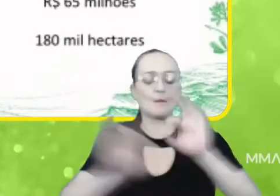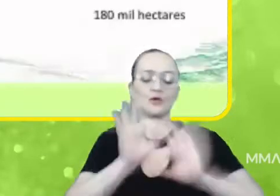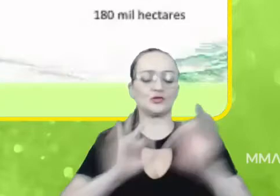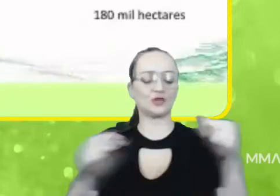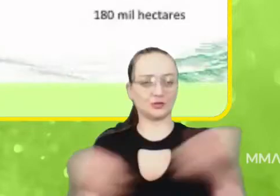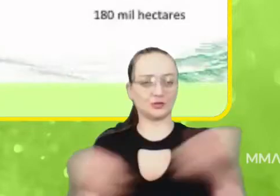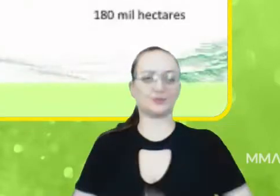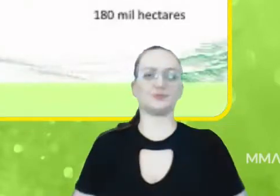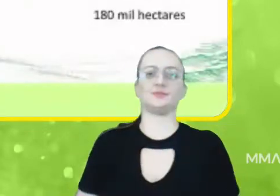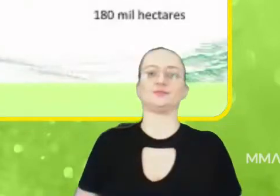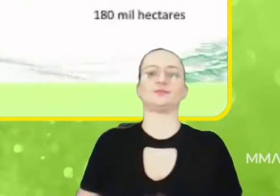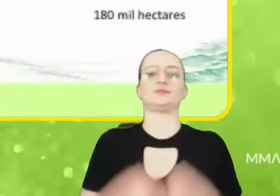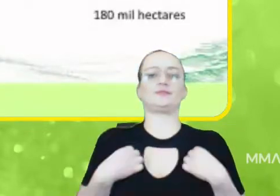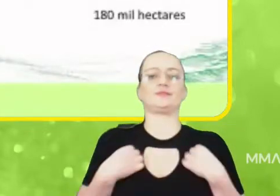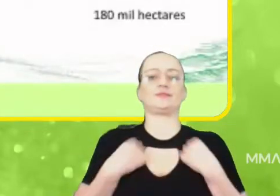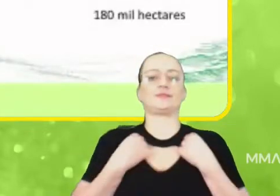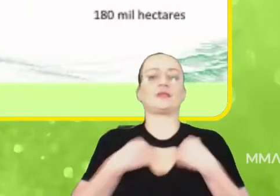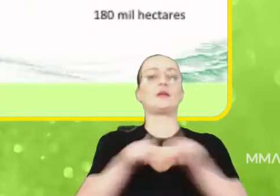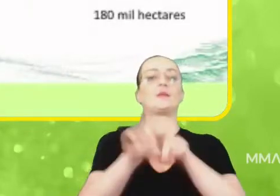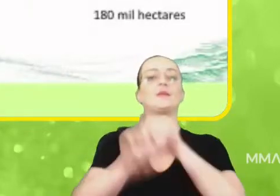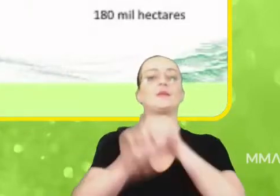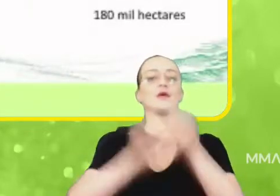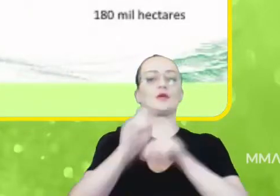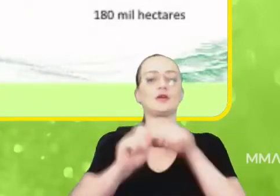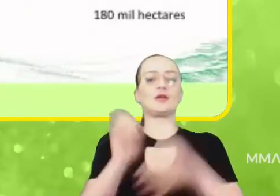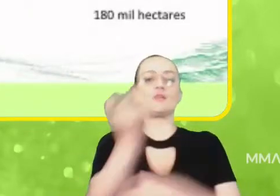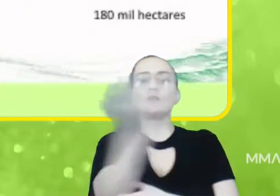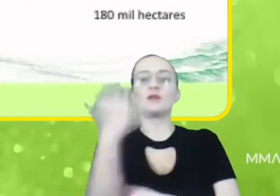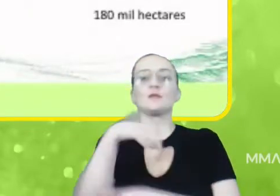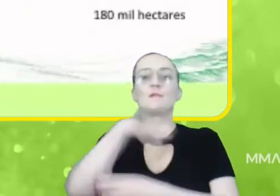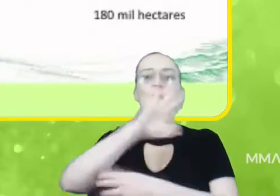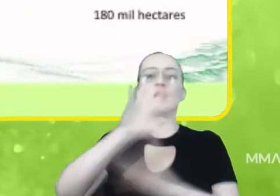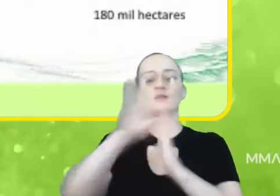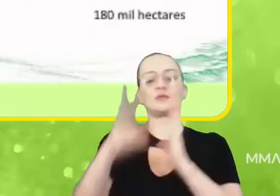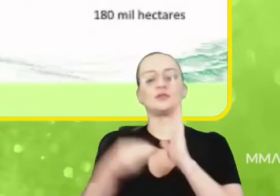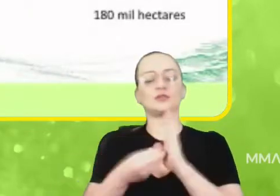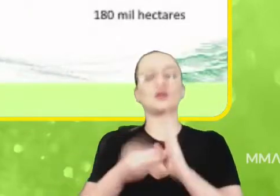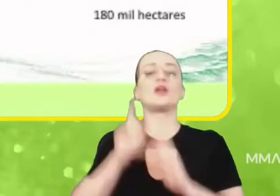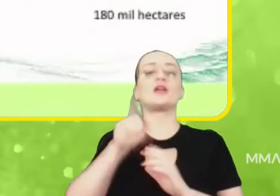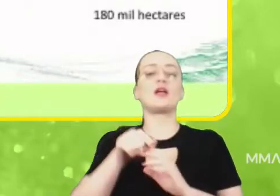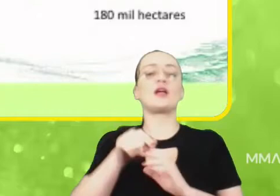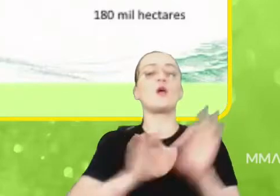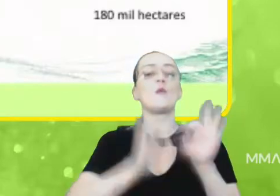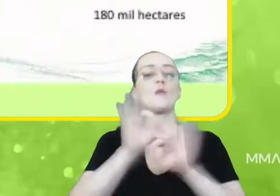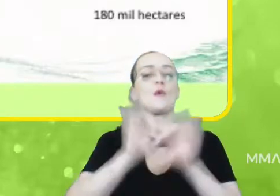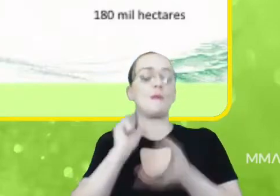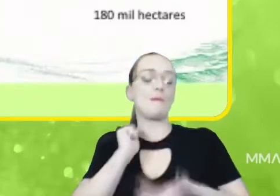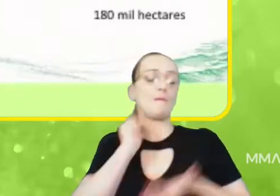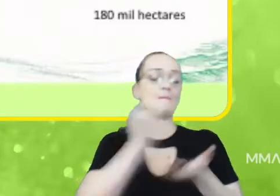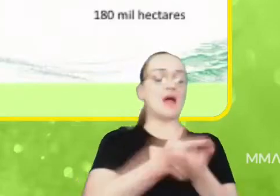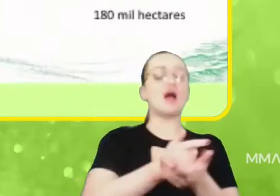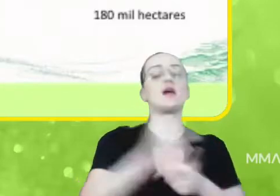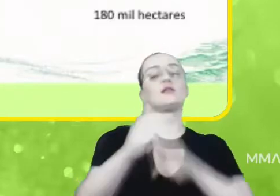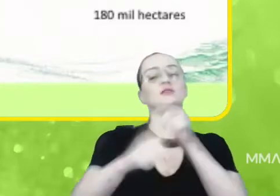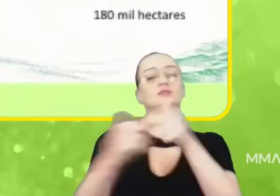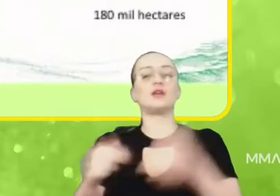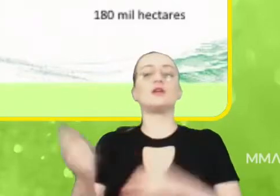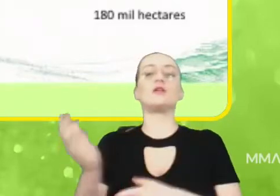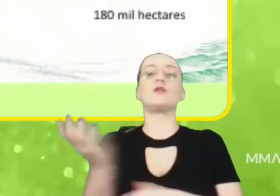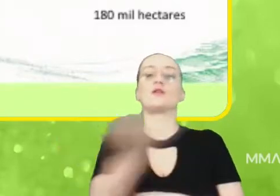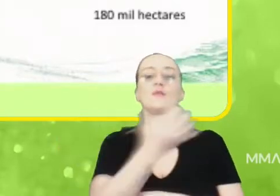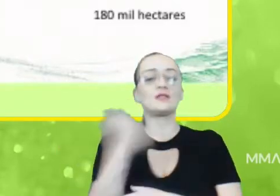E também o Floresta Mais Amazônia, que é um projeto de pagamento por serviço ambiental, que